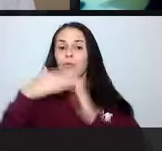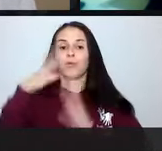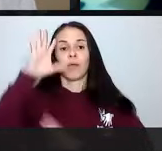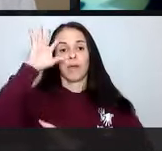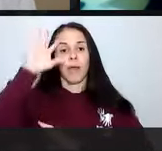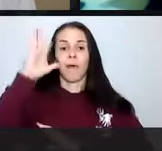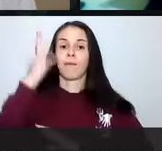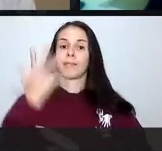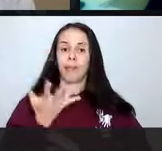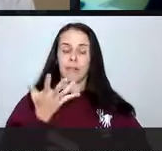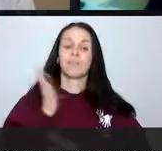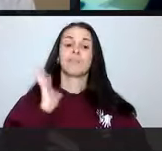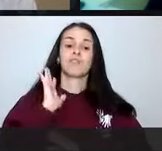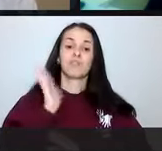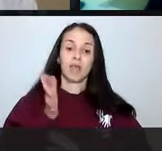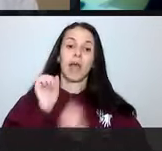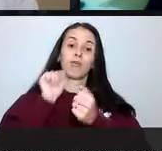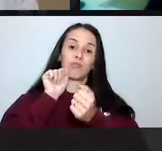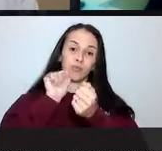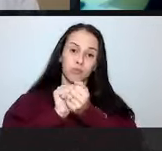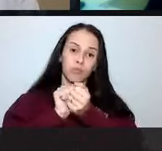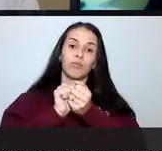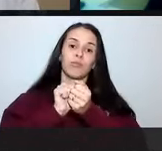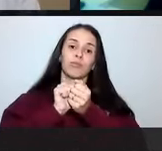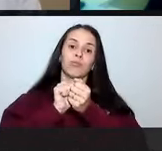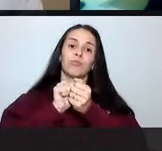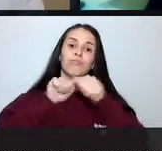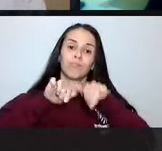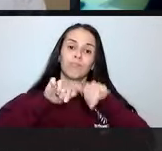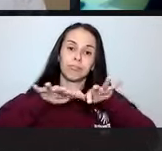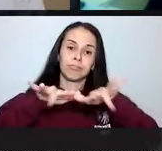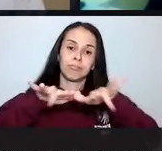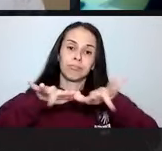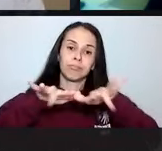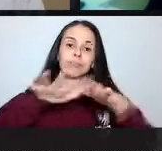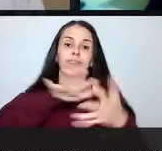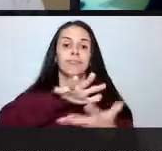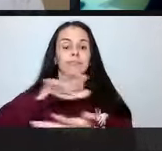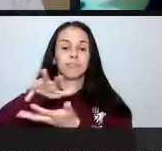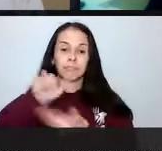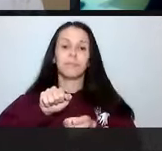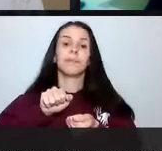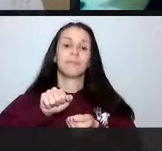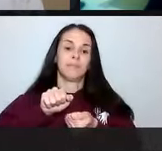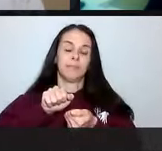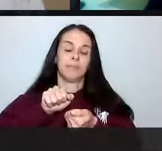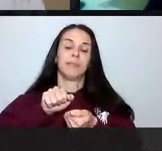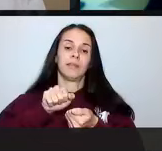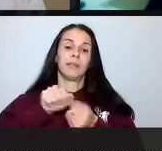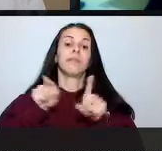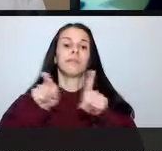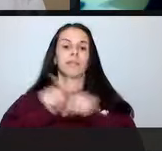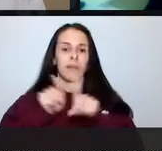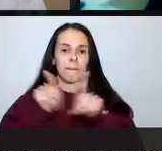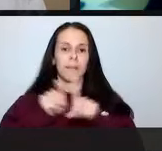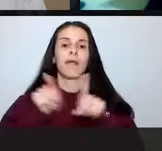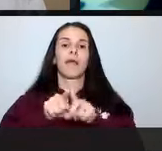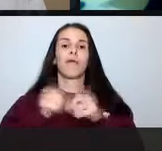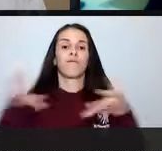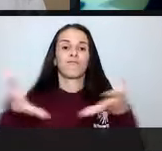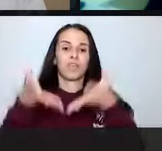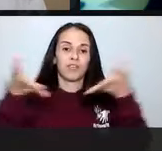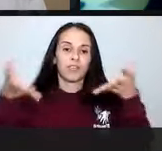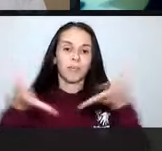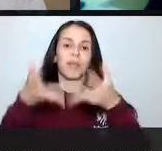e as necessidades de investimentos que virão na esteira dessa situação.